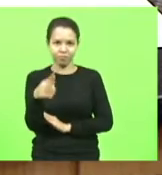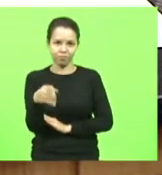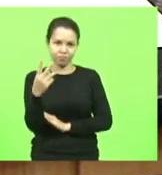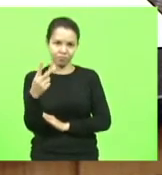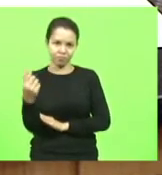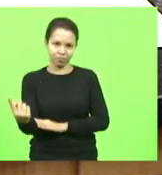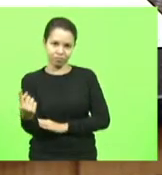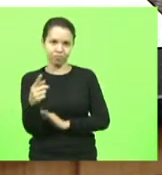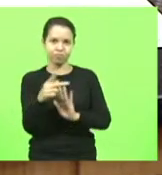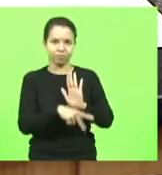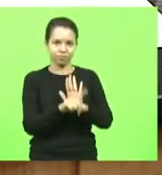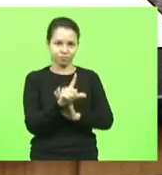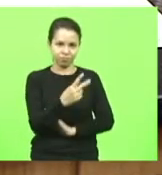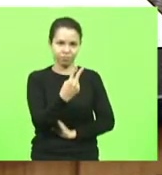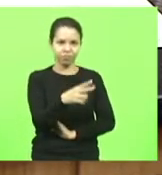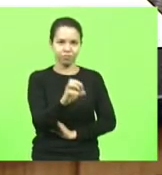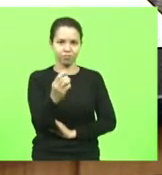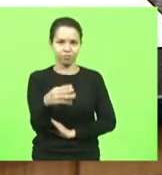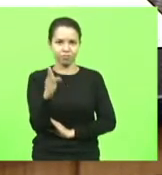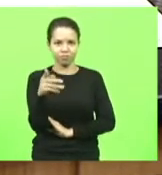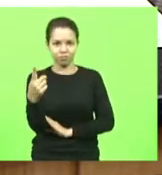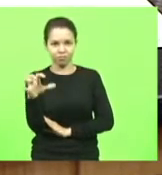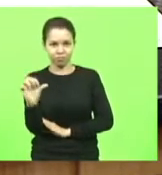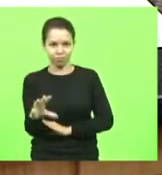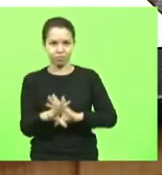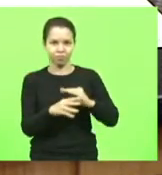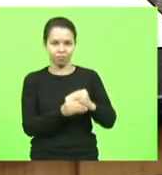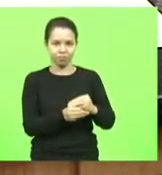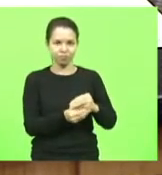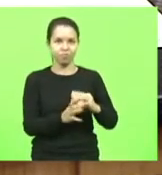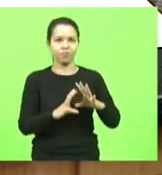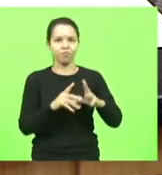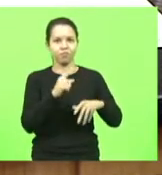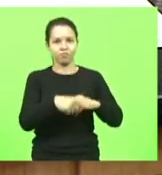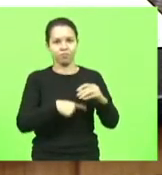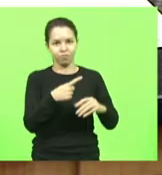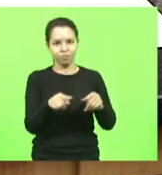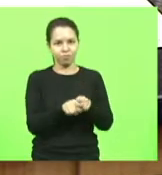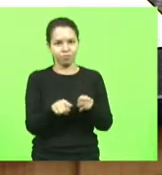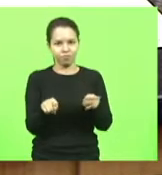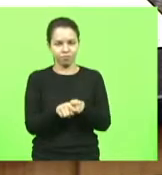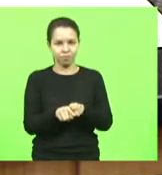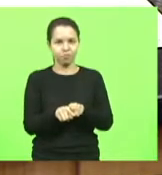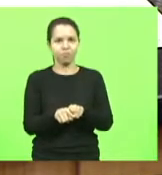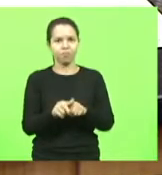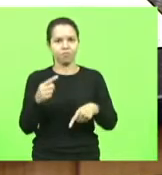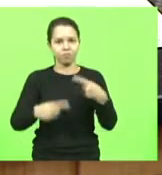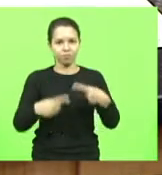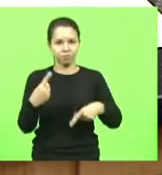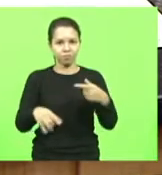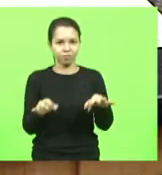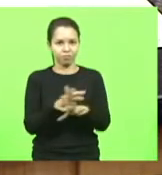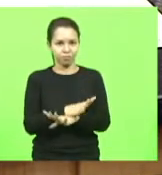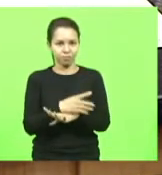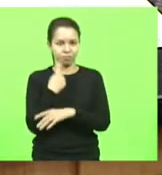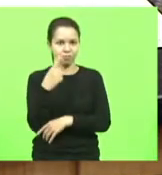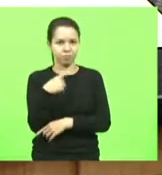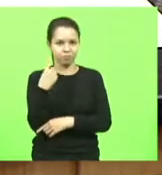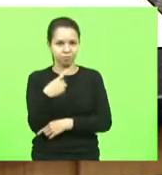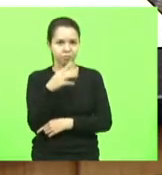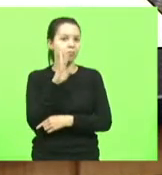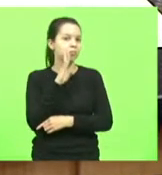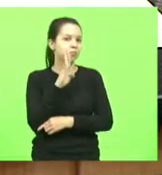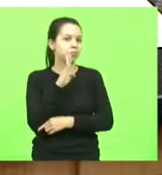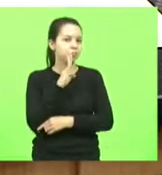0327-2019, com emenda substitutiva global. Bem como, após ser discutido pelo deputado o senhor Nilson